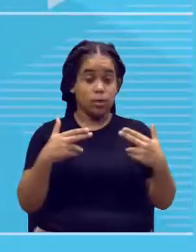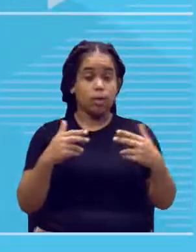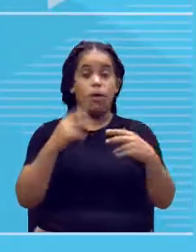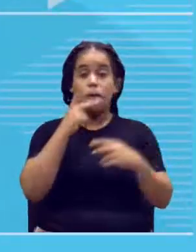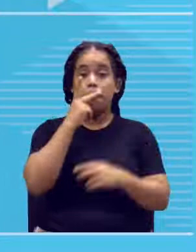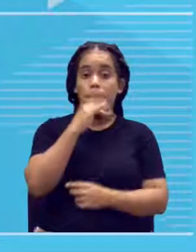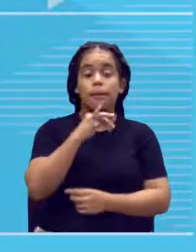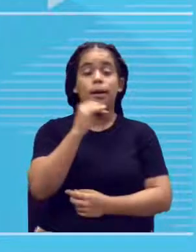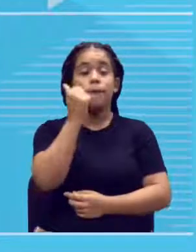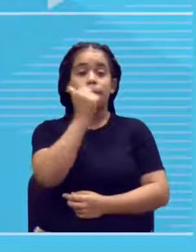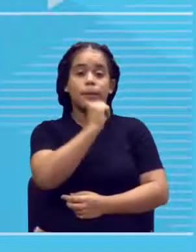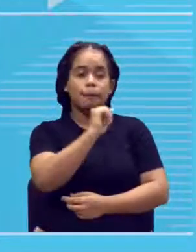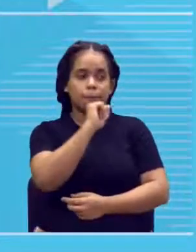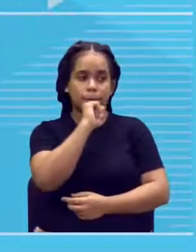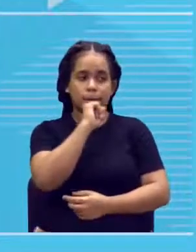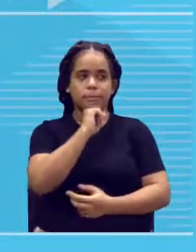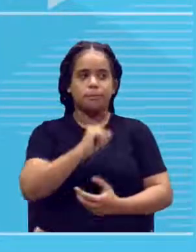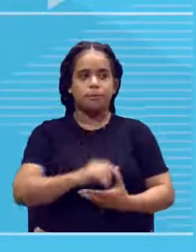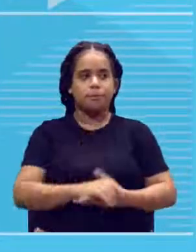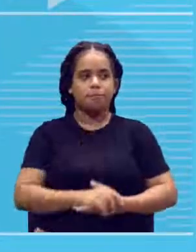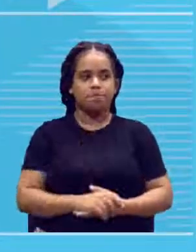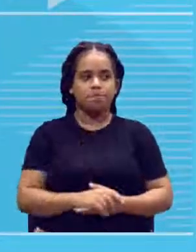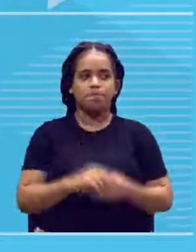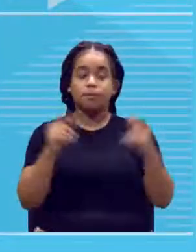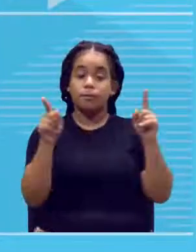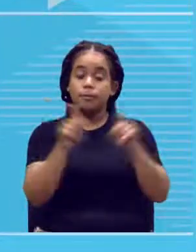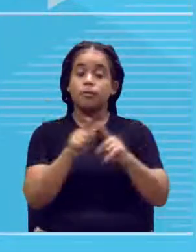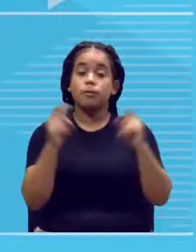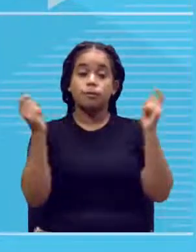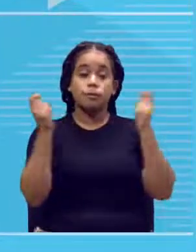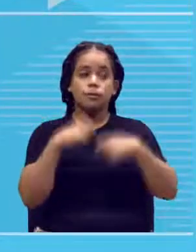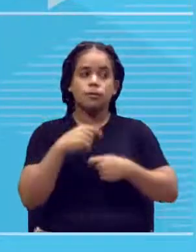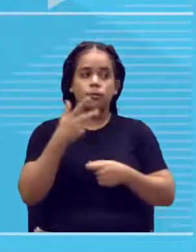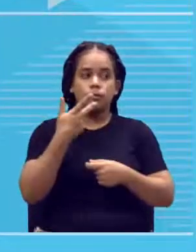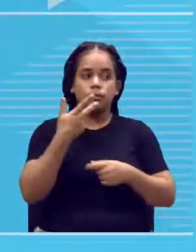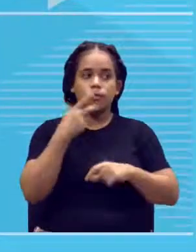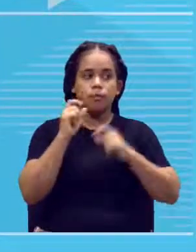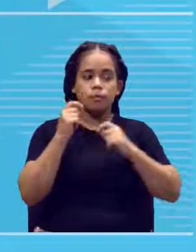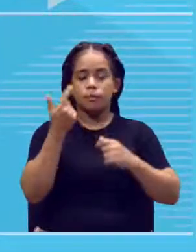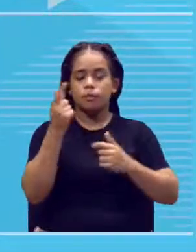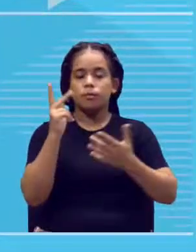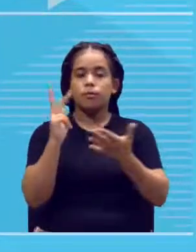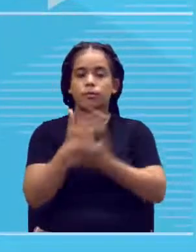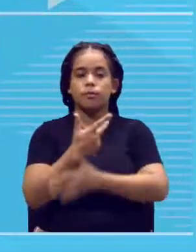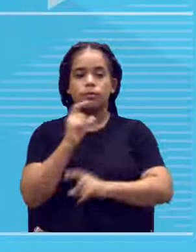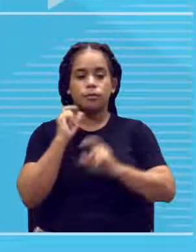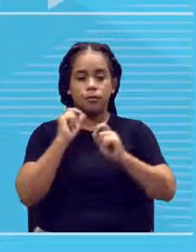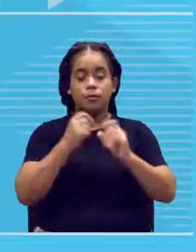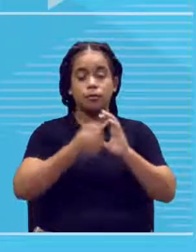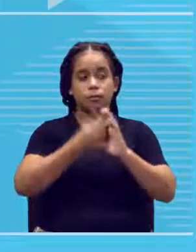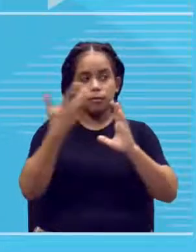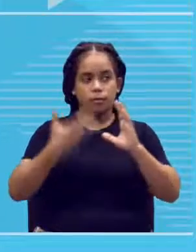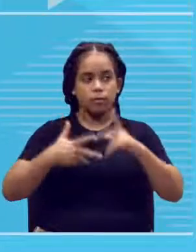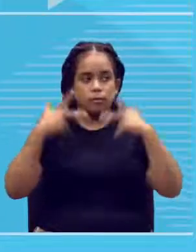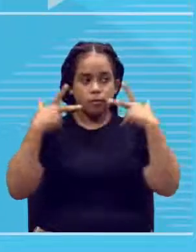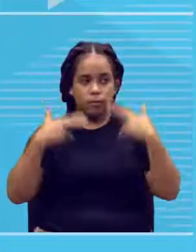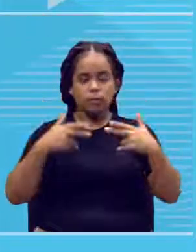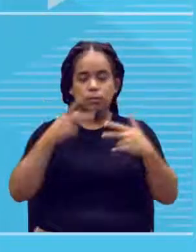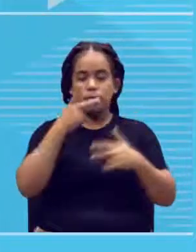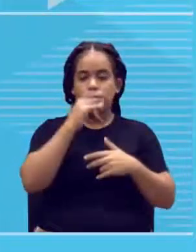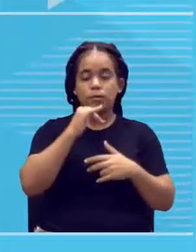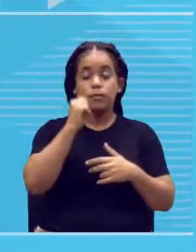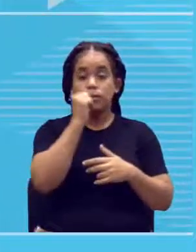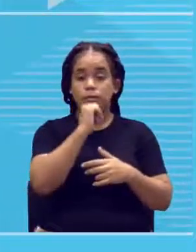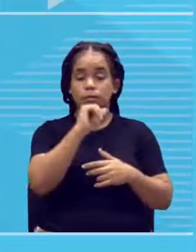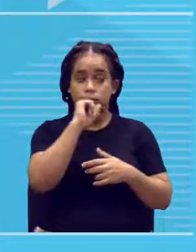pai como na mãe. Eu posso ter também uma outra situação, em que a característica é igual, tanto no pai como na mãe.